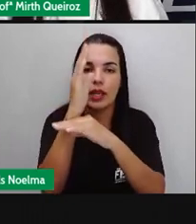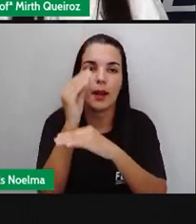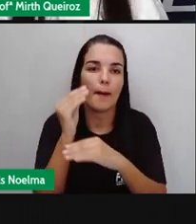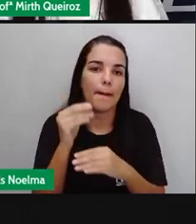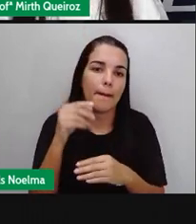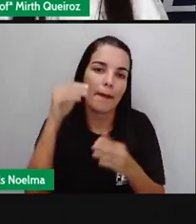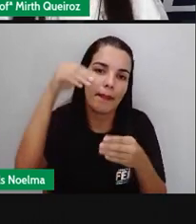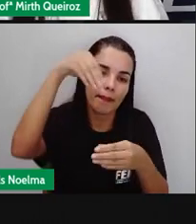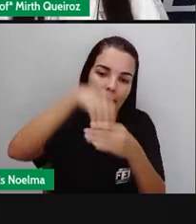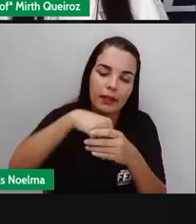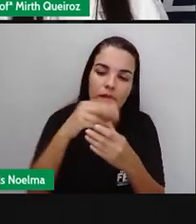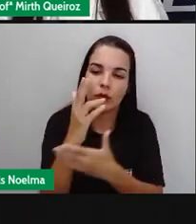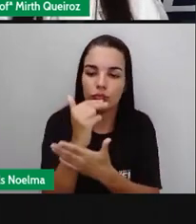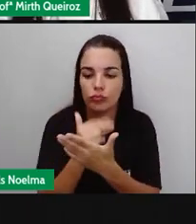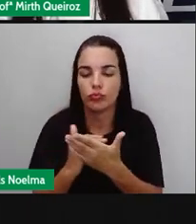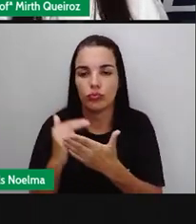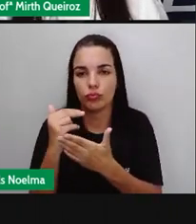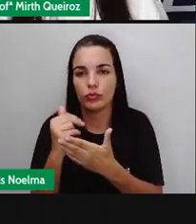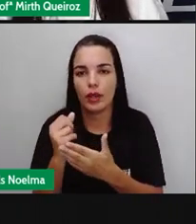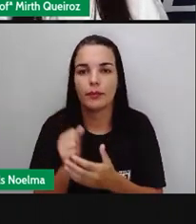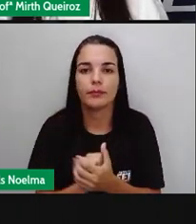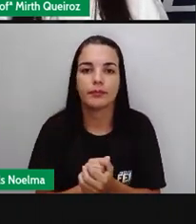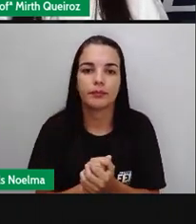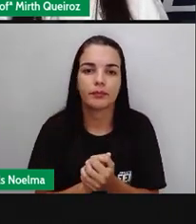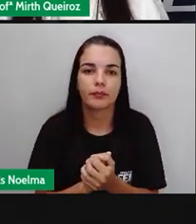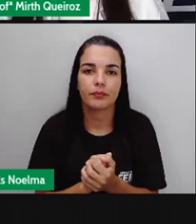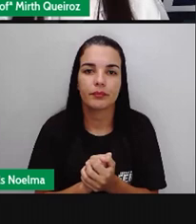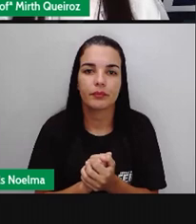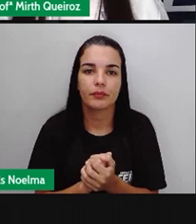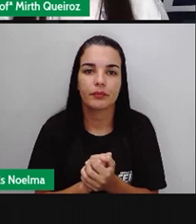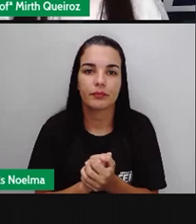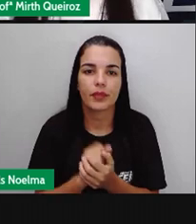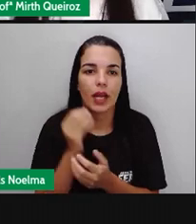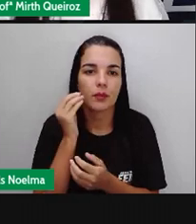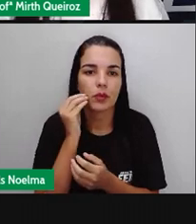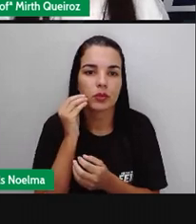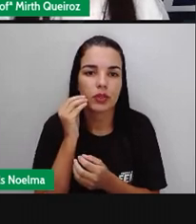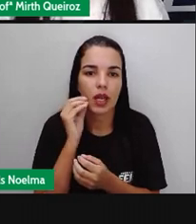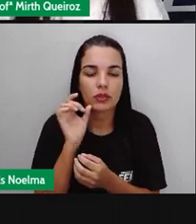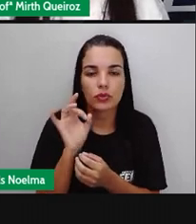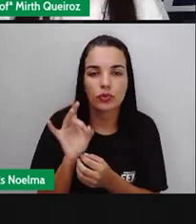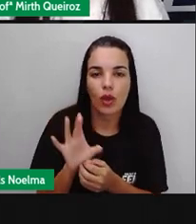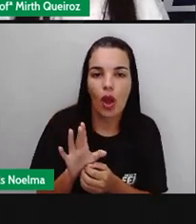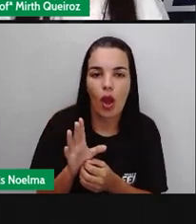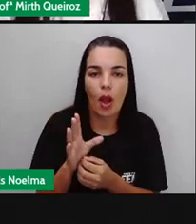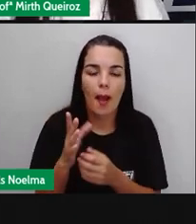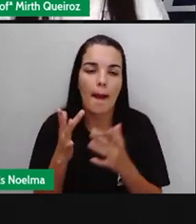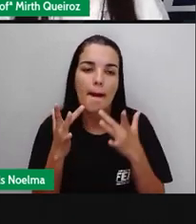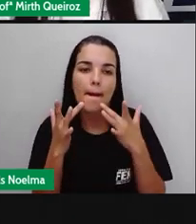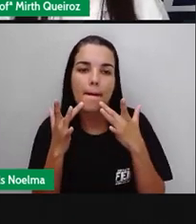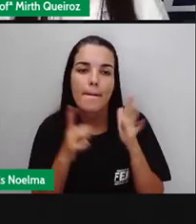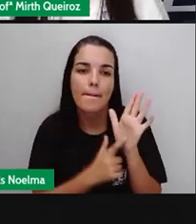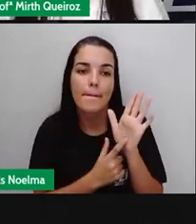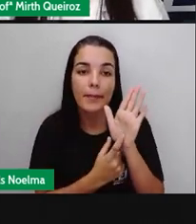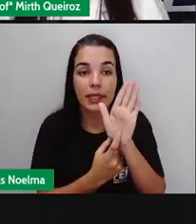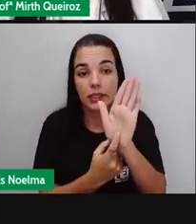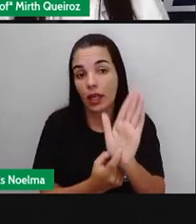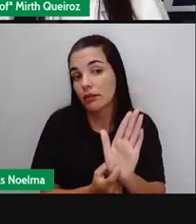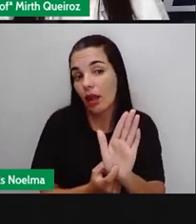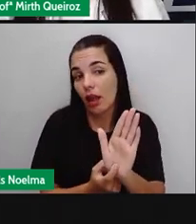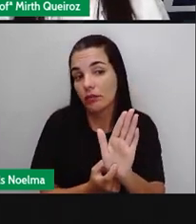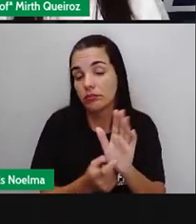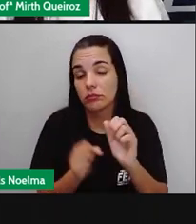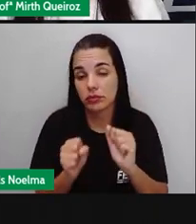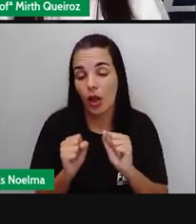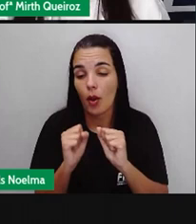e, consequentemente, os demais pontos cardeais, né? Aí, ela vai poder se apresentar como rosa dos ventos